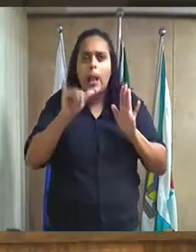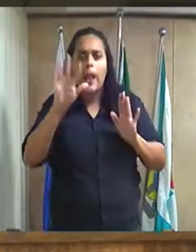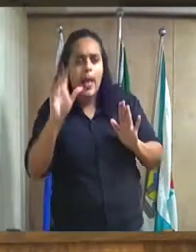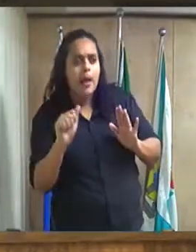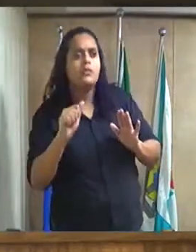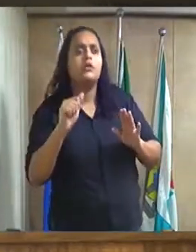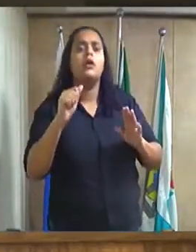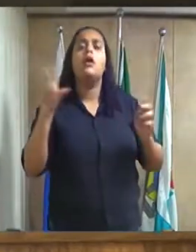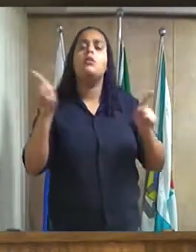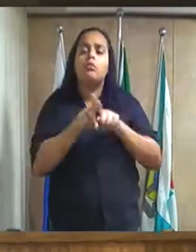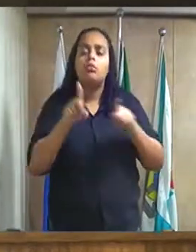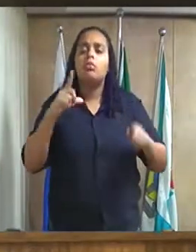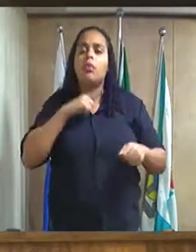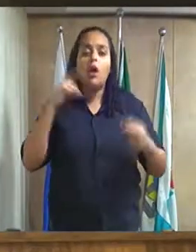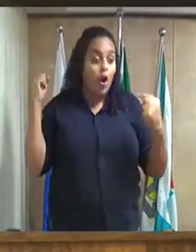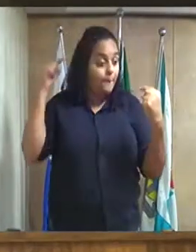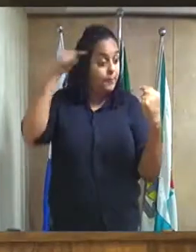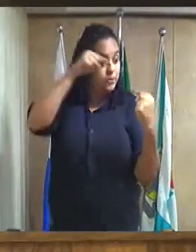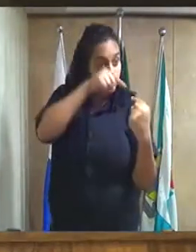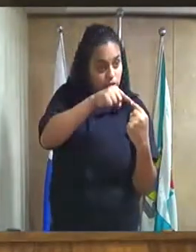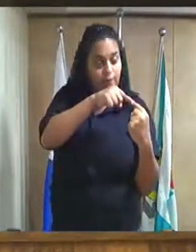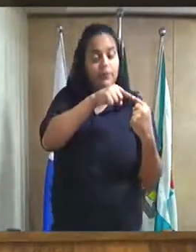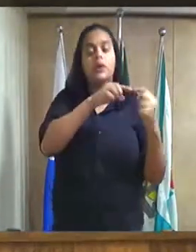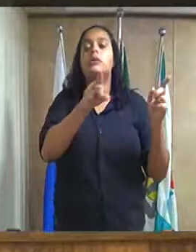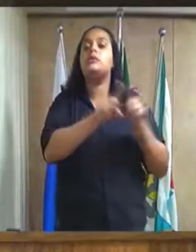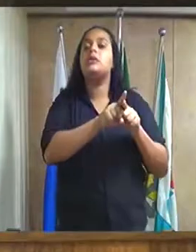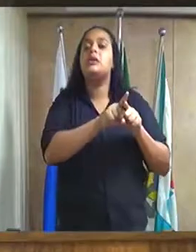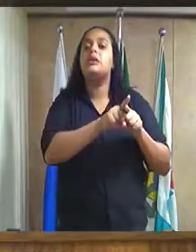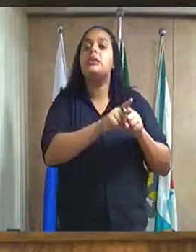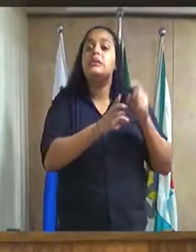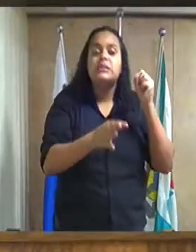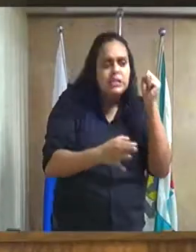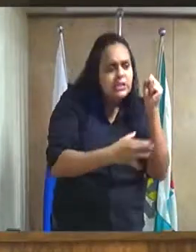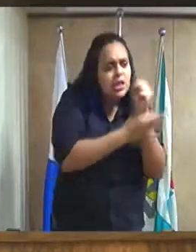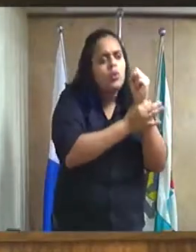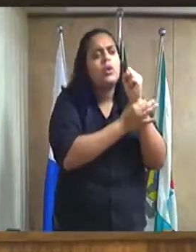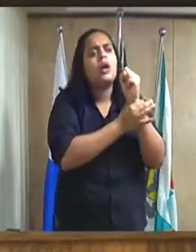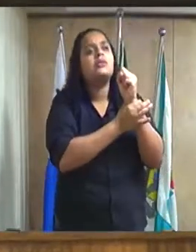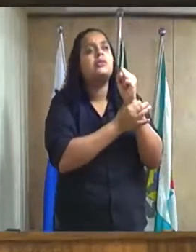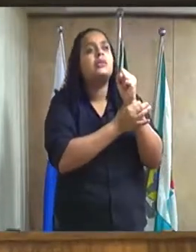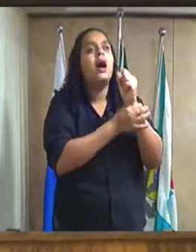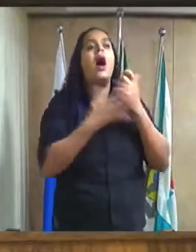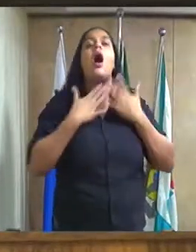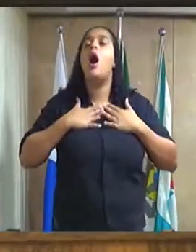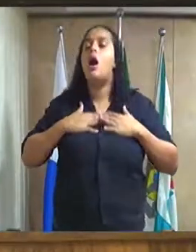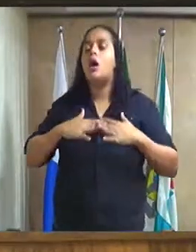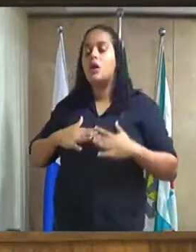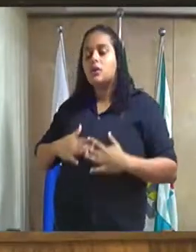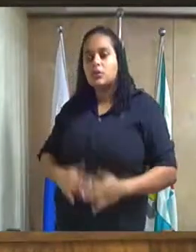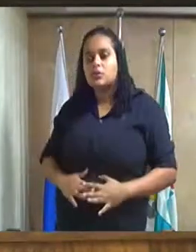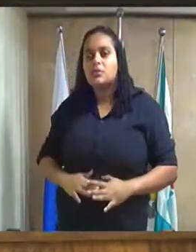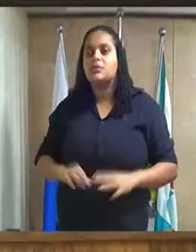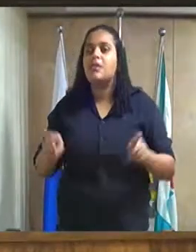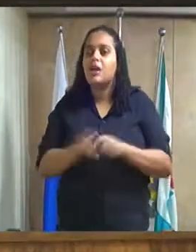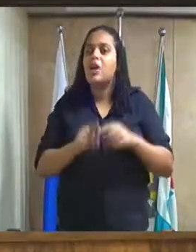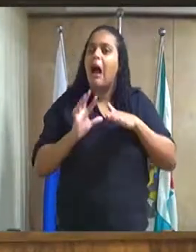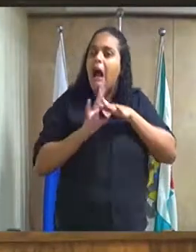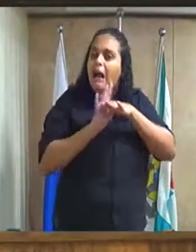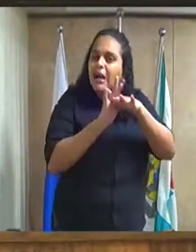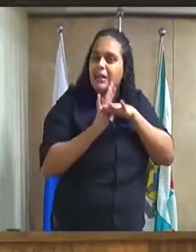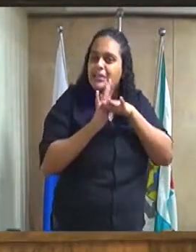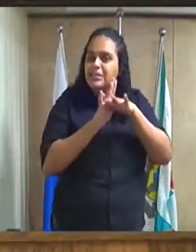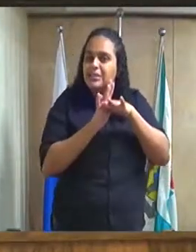de trazer segurança e tranquilidade para toda a população de Duque de Caxias que não